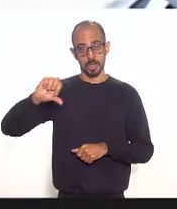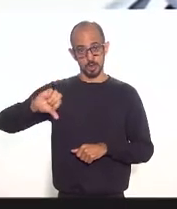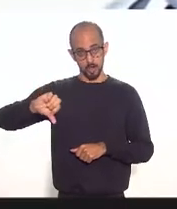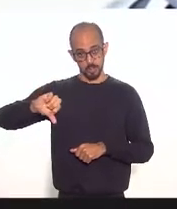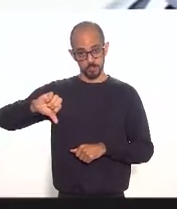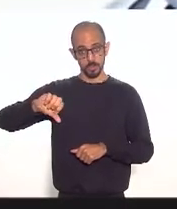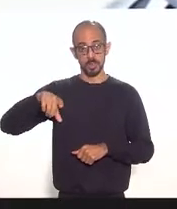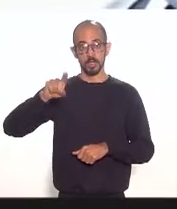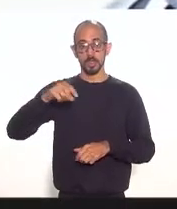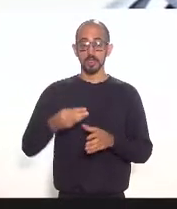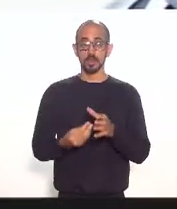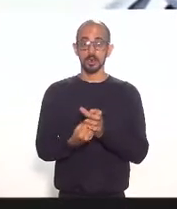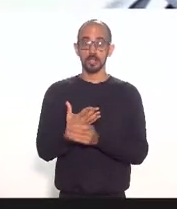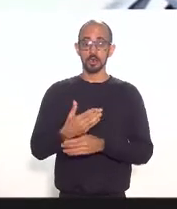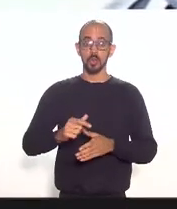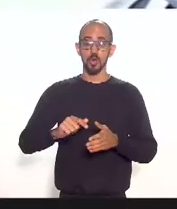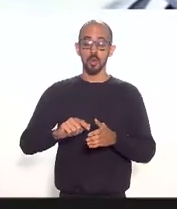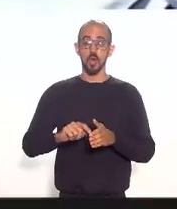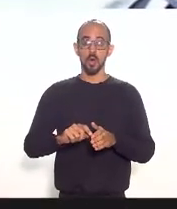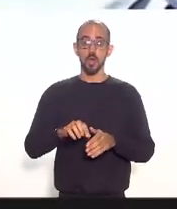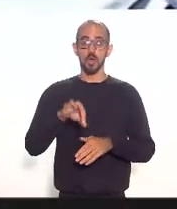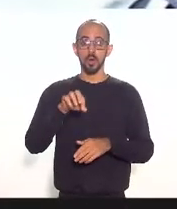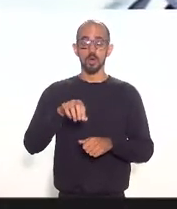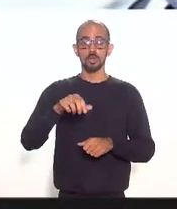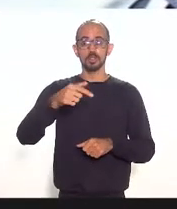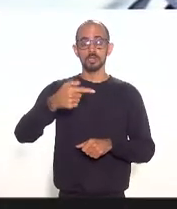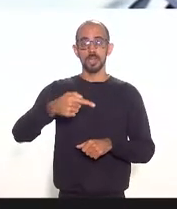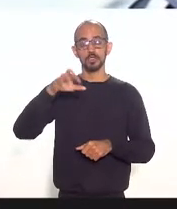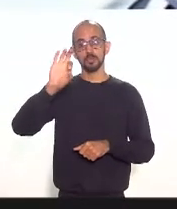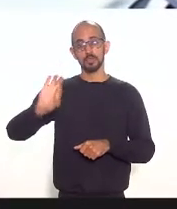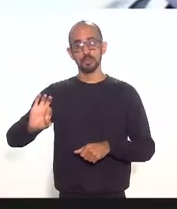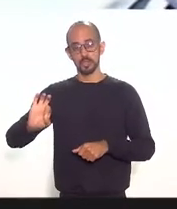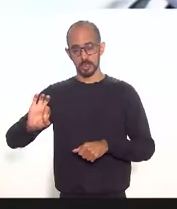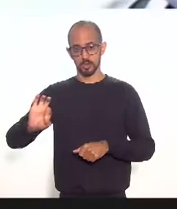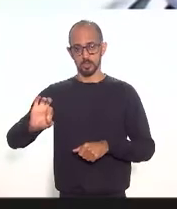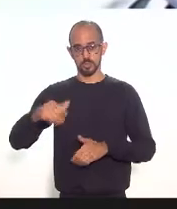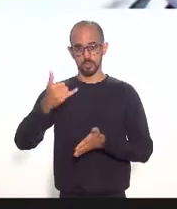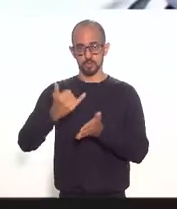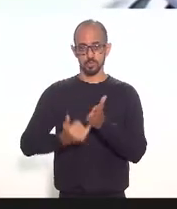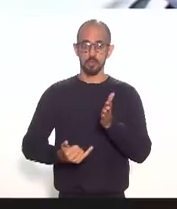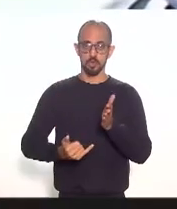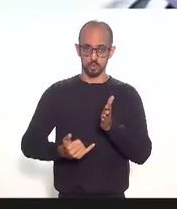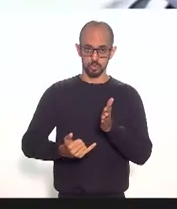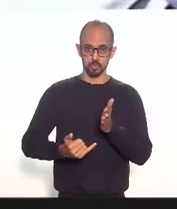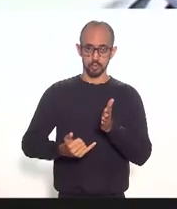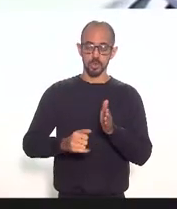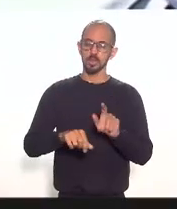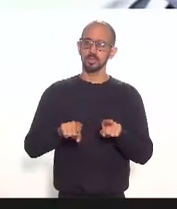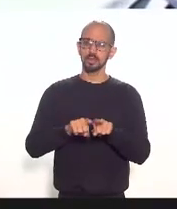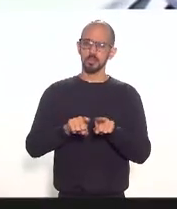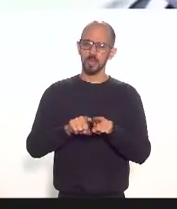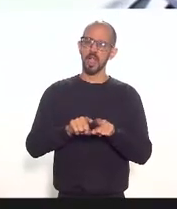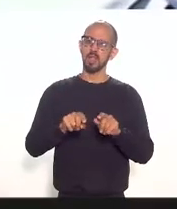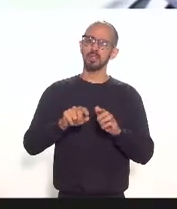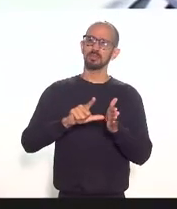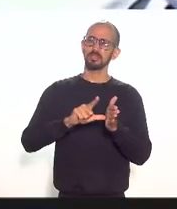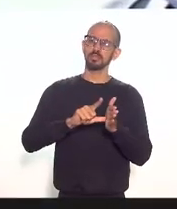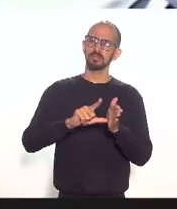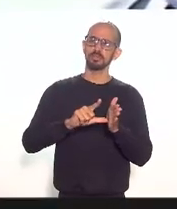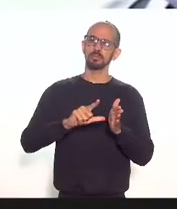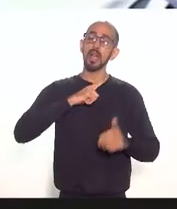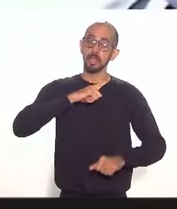essa alíquota de sete pontos percentuais, porque a ver, e uma série de regras que ponderava este